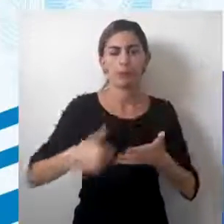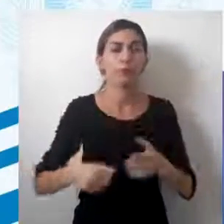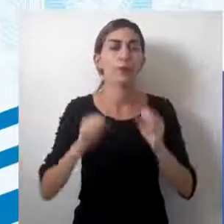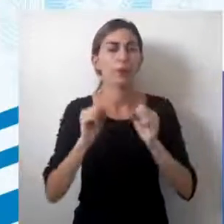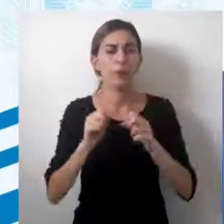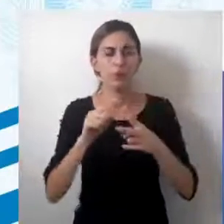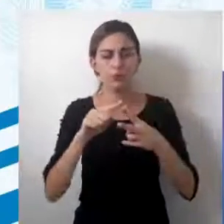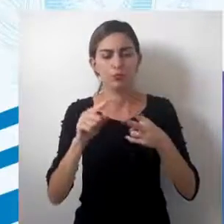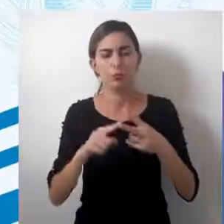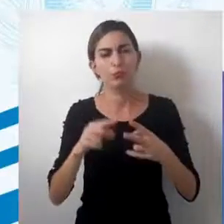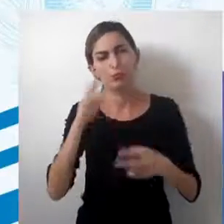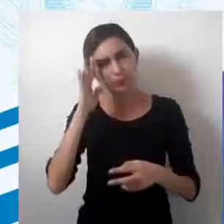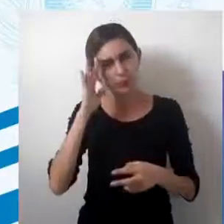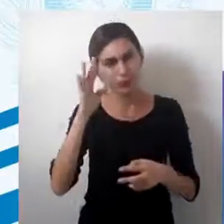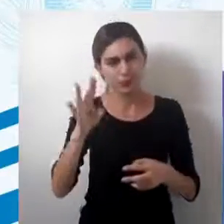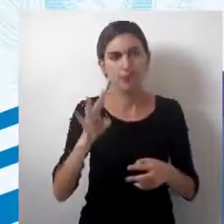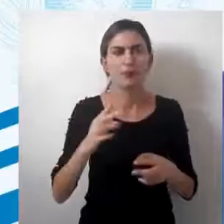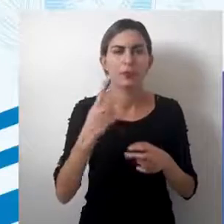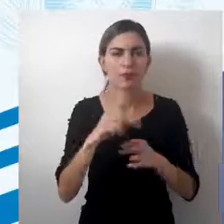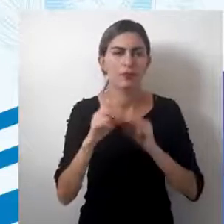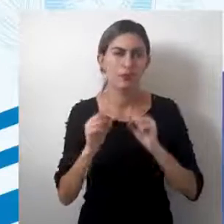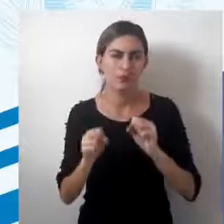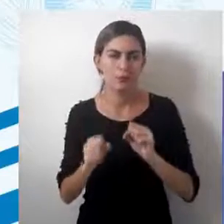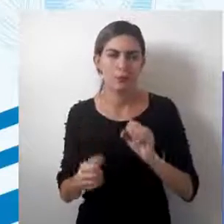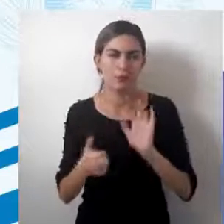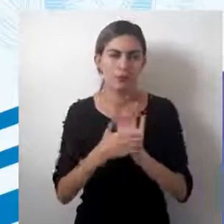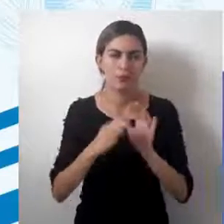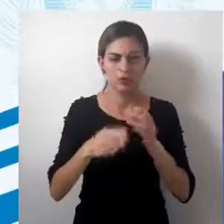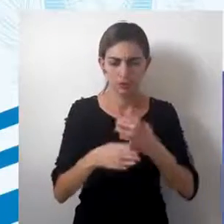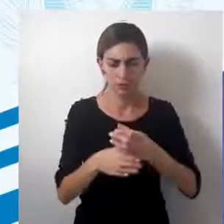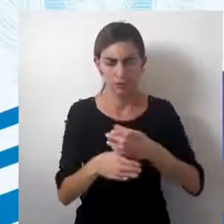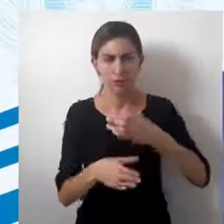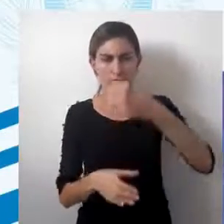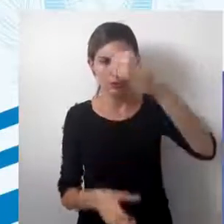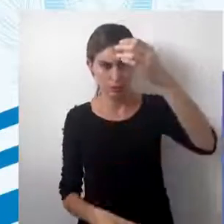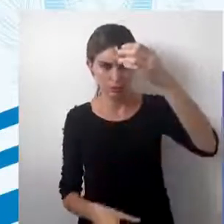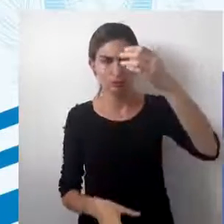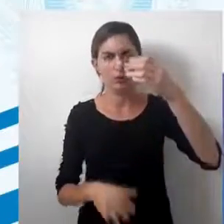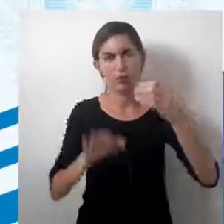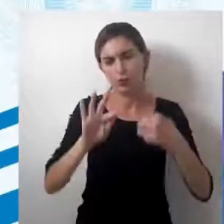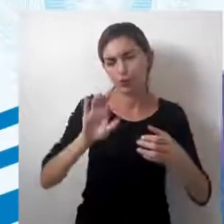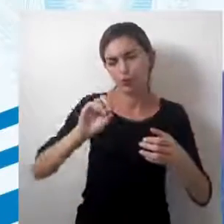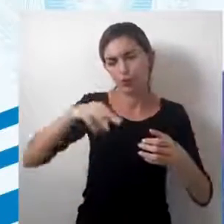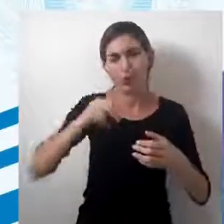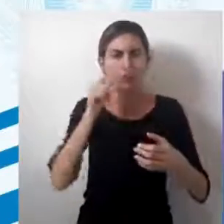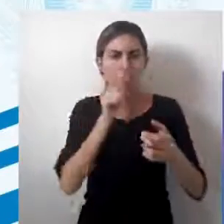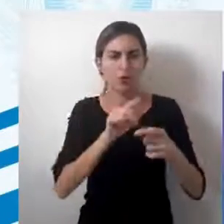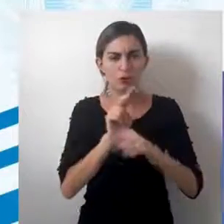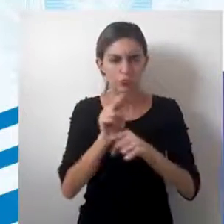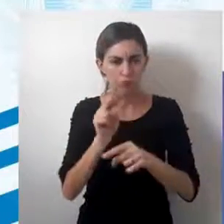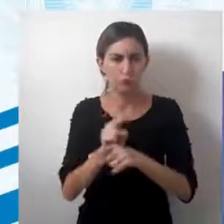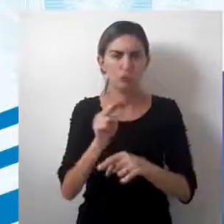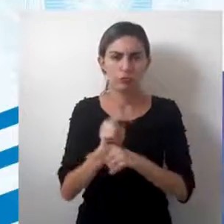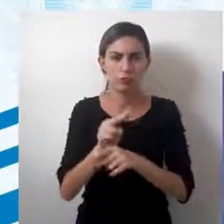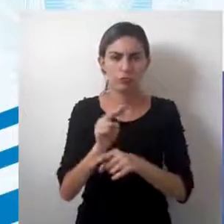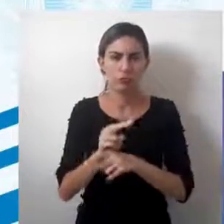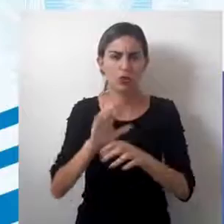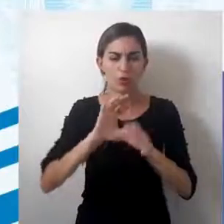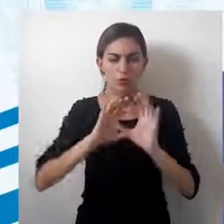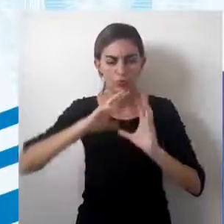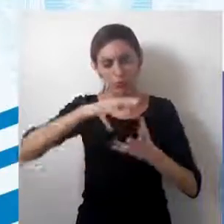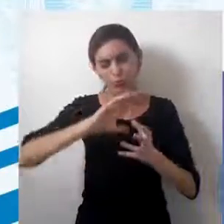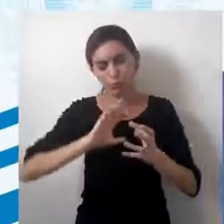de duas formas principais. Ela pode ser a projeção cilíndrica conforme, onde ela conserva as formas dos